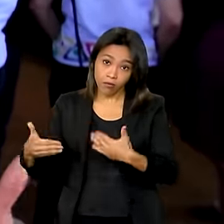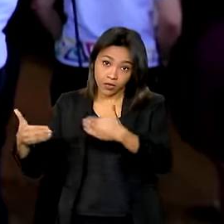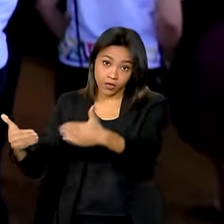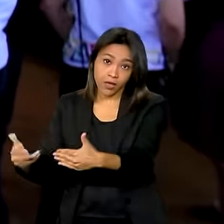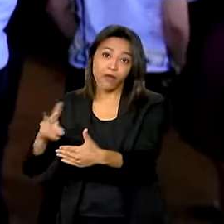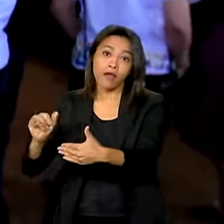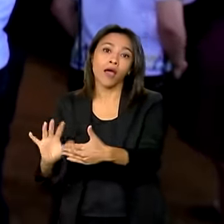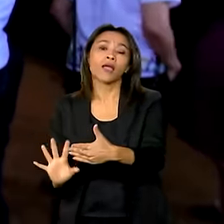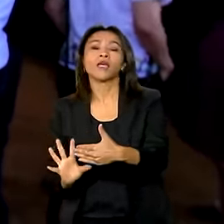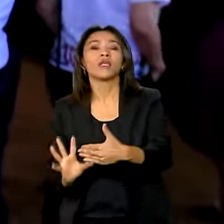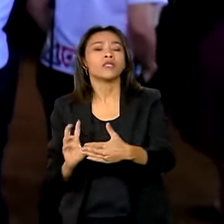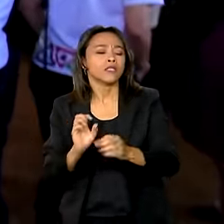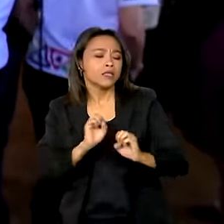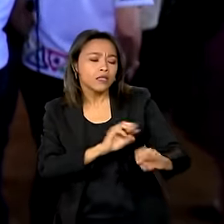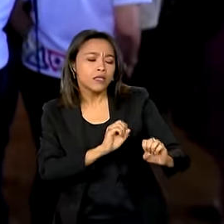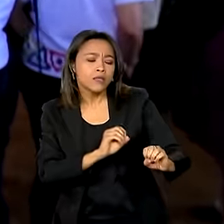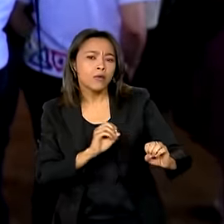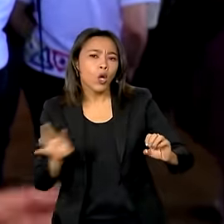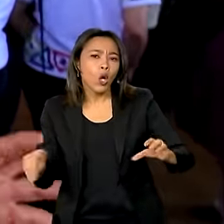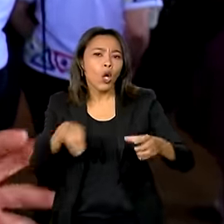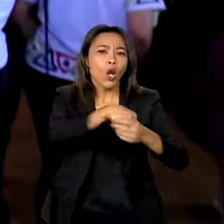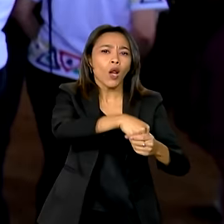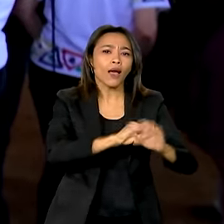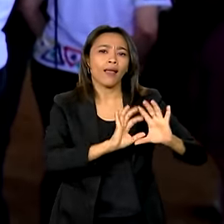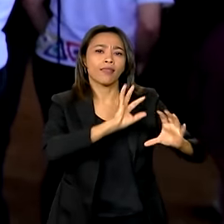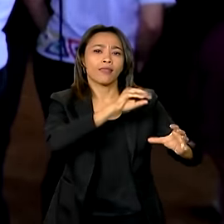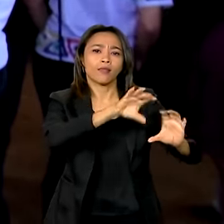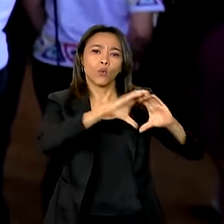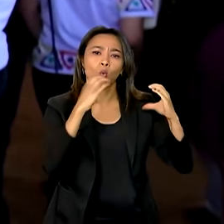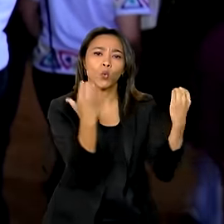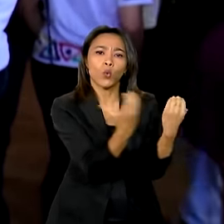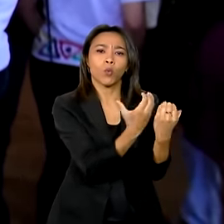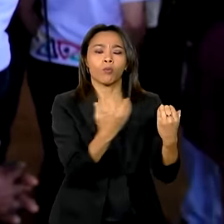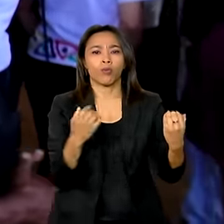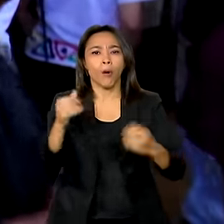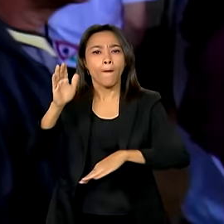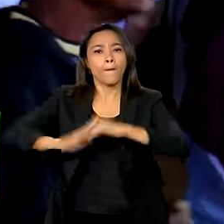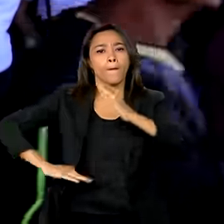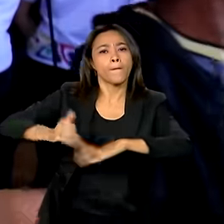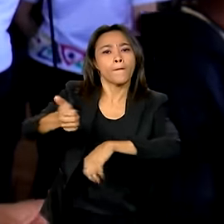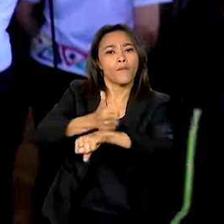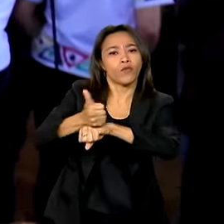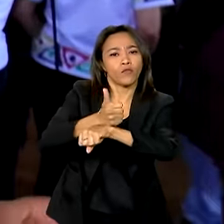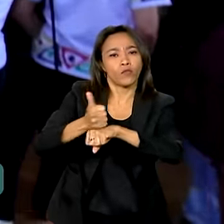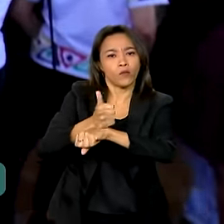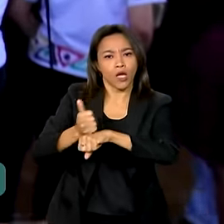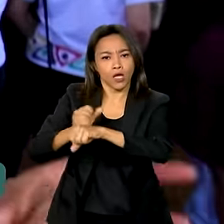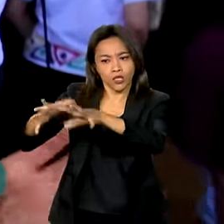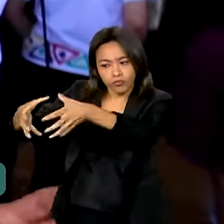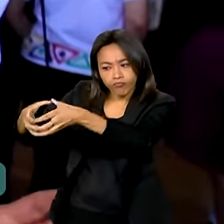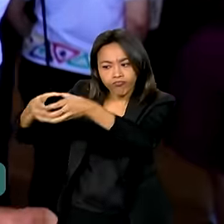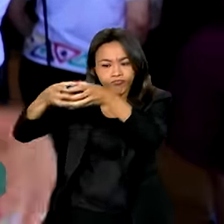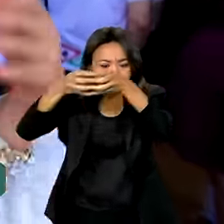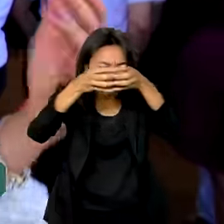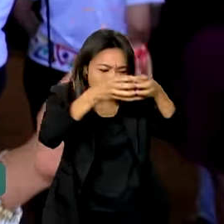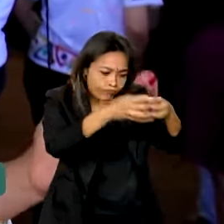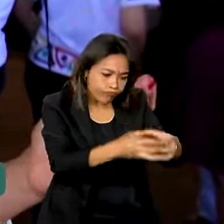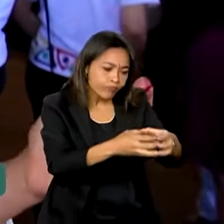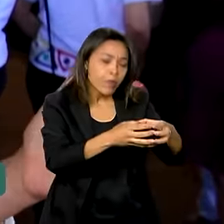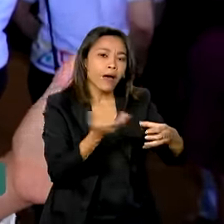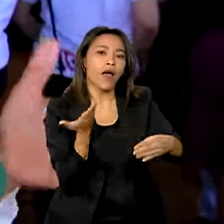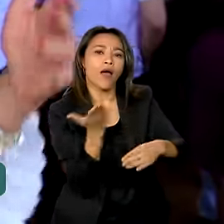dos territórios aquilo que nós chamamos de agentes de governança local para ajudar os